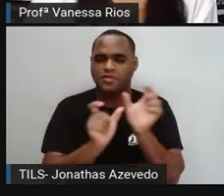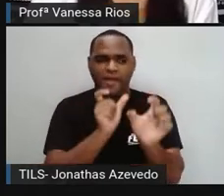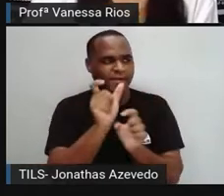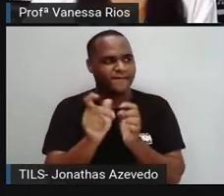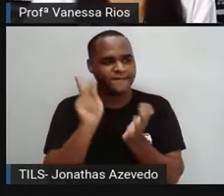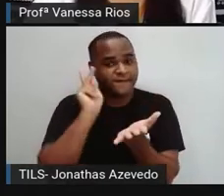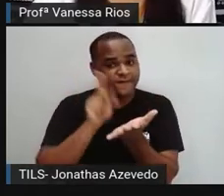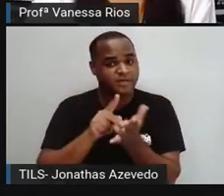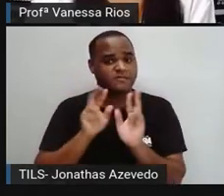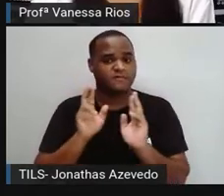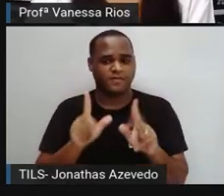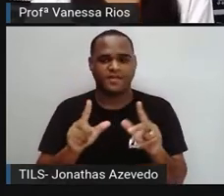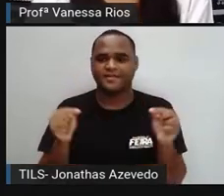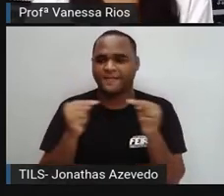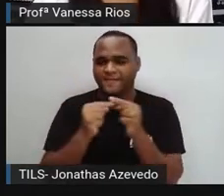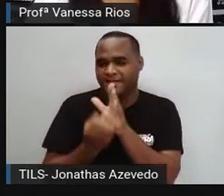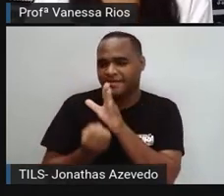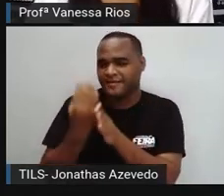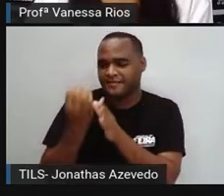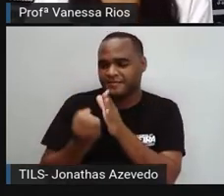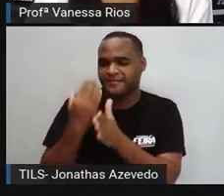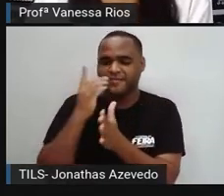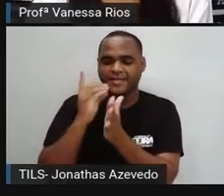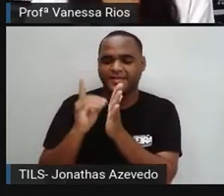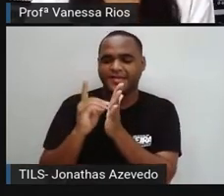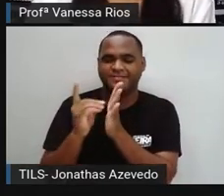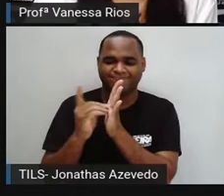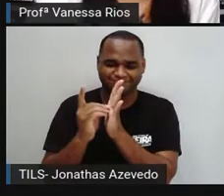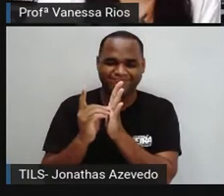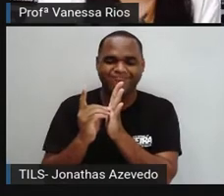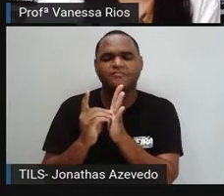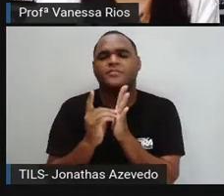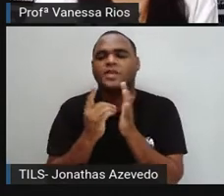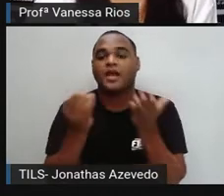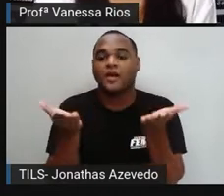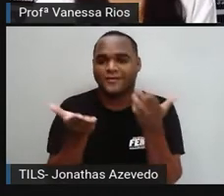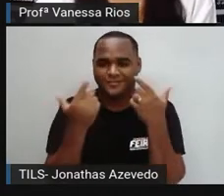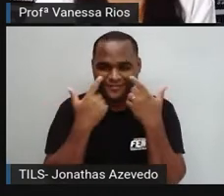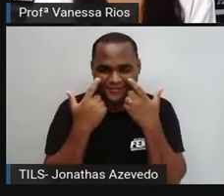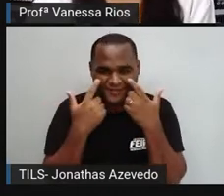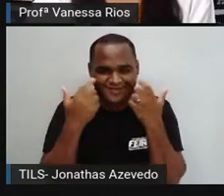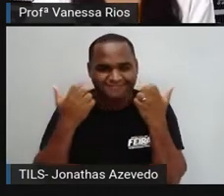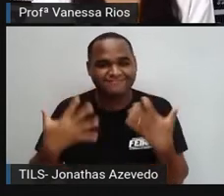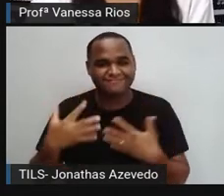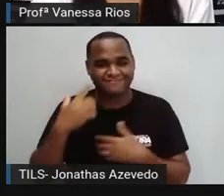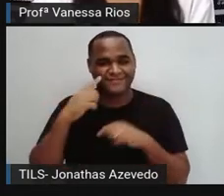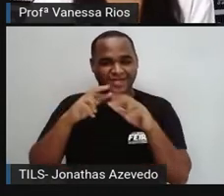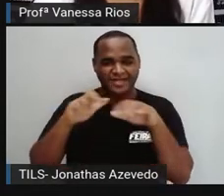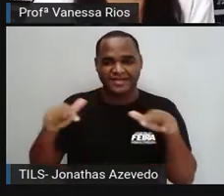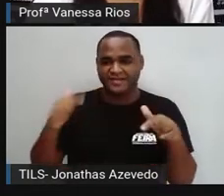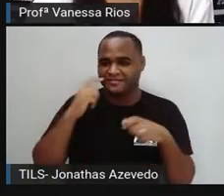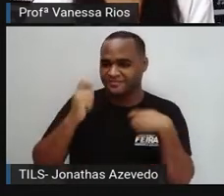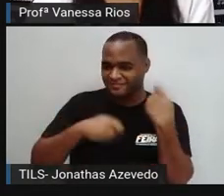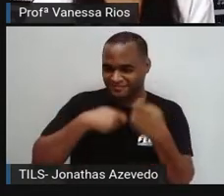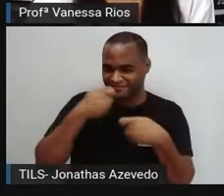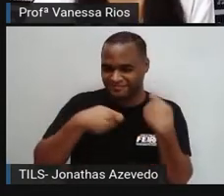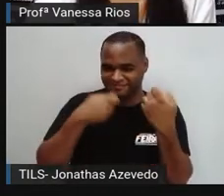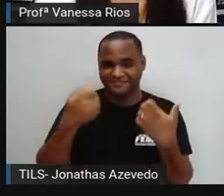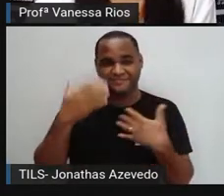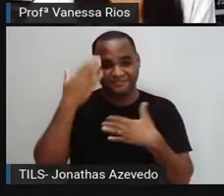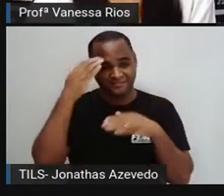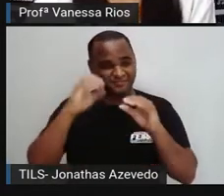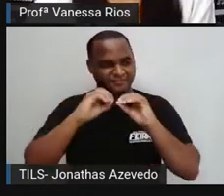significados, como aparecem nos dicionários. Agora a gente vai observar a presença das gírias e entender,